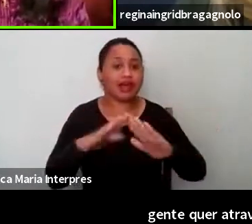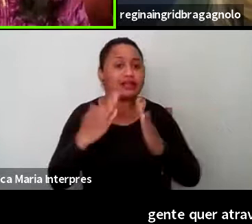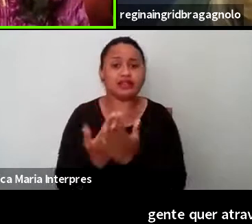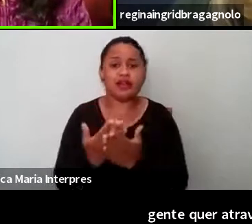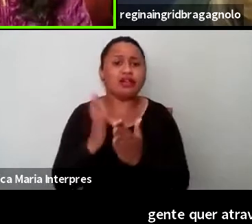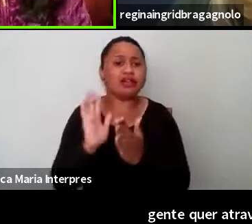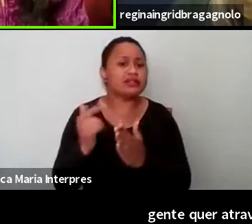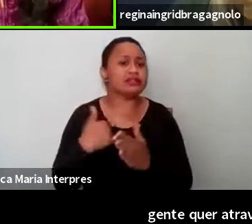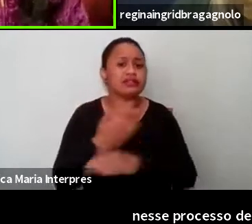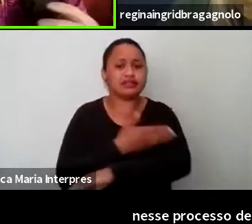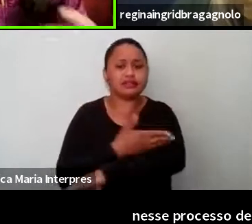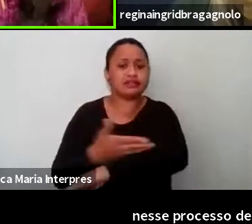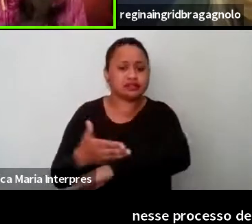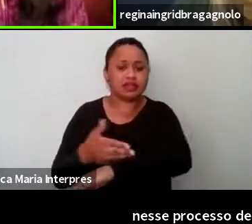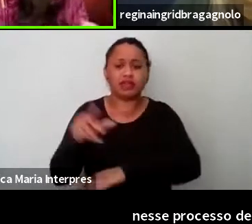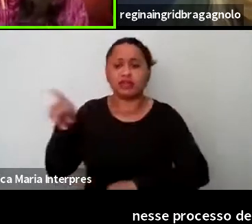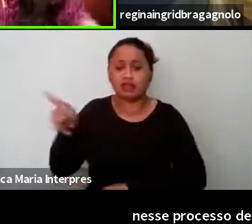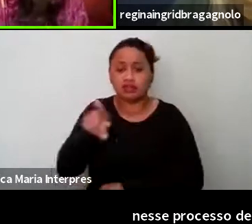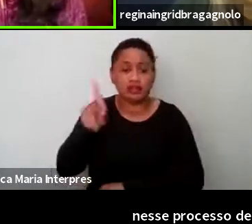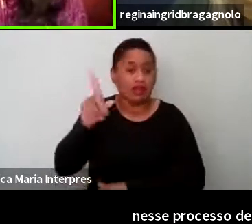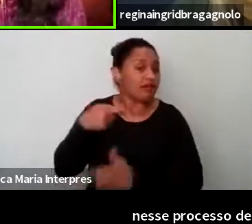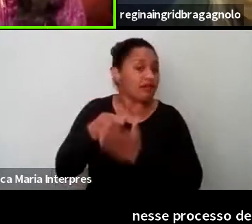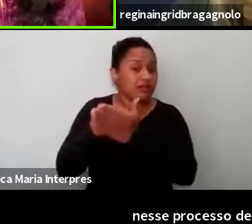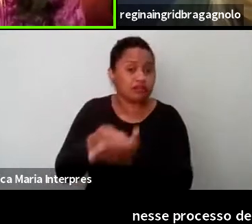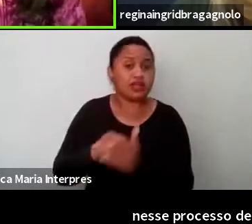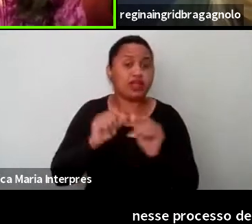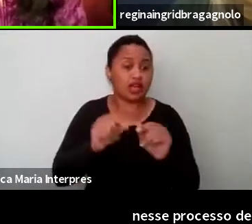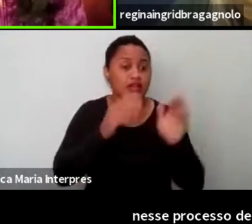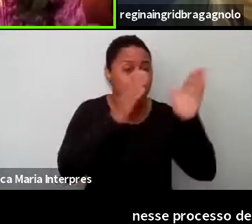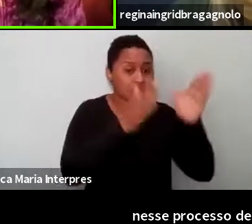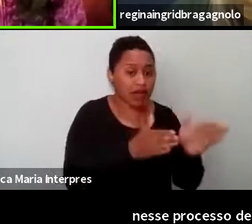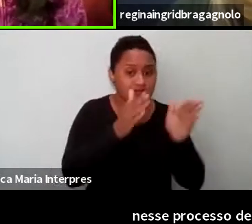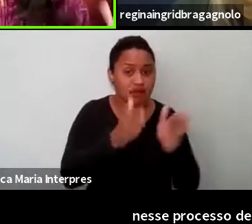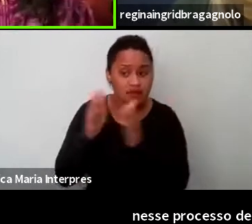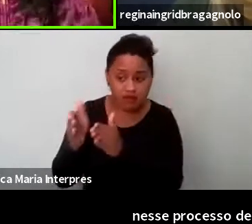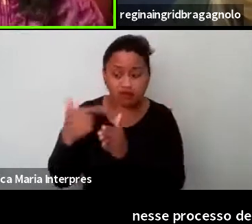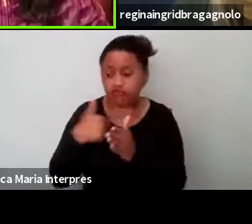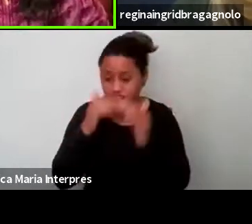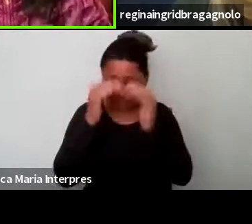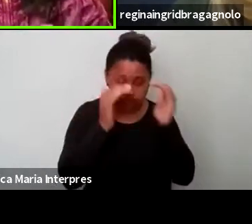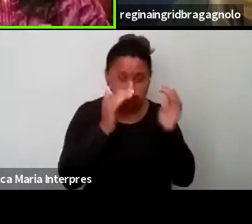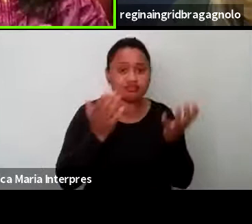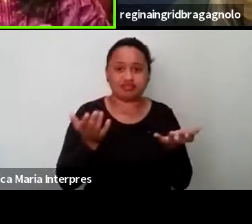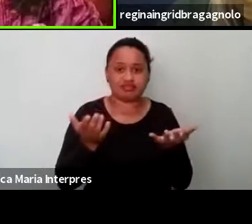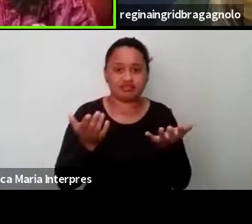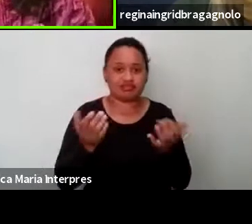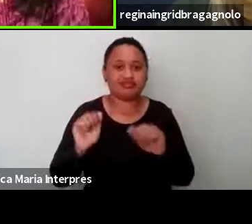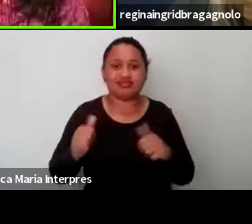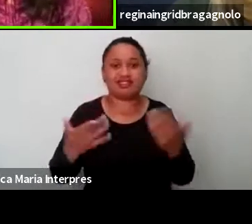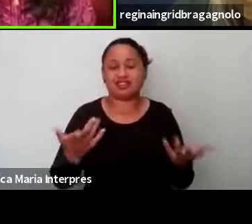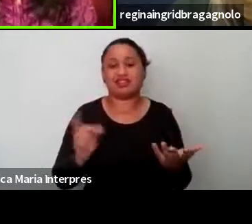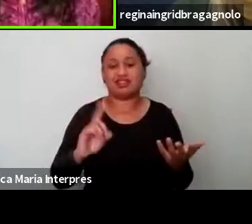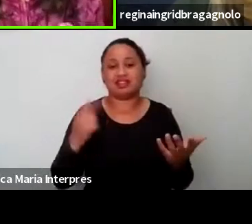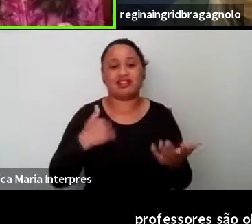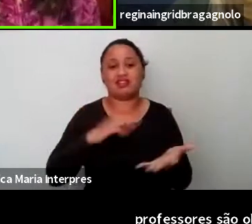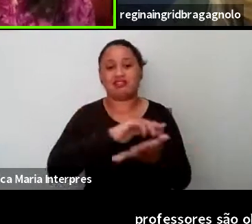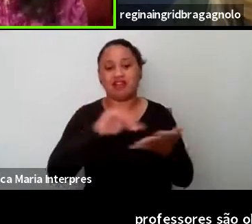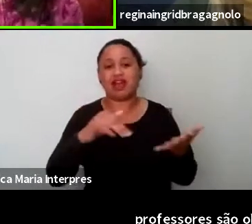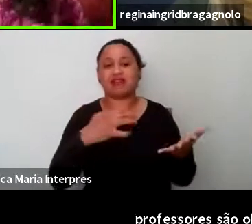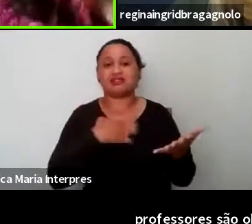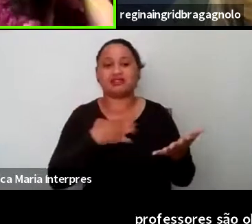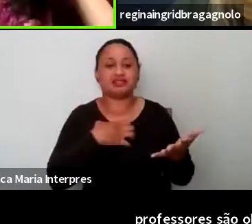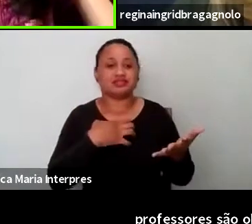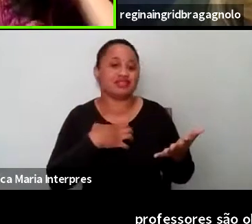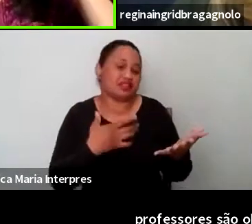isso, né? Os professores são obrigados a atravessar esse, senão eles são chamados de múltiplos, modos aí que a gente